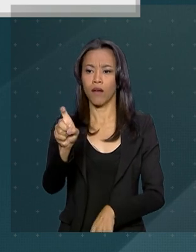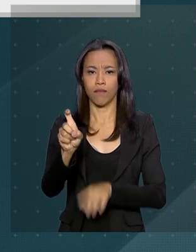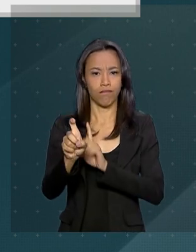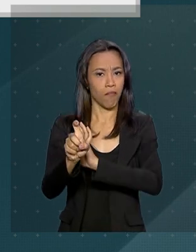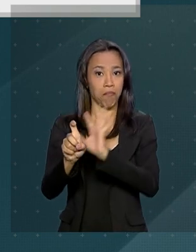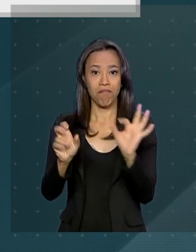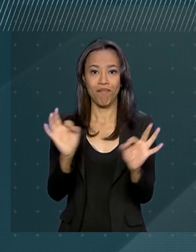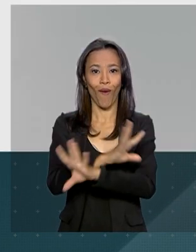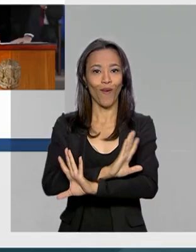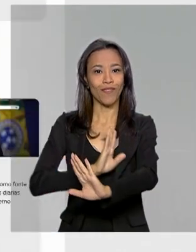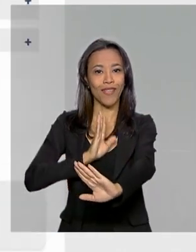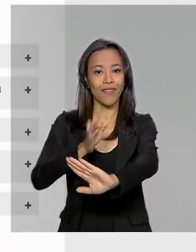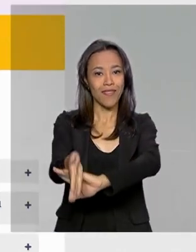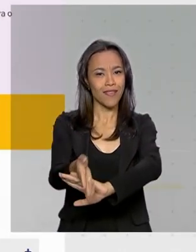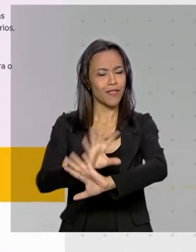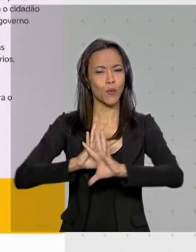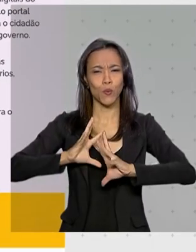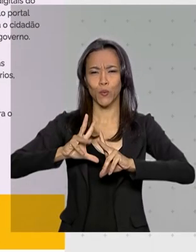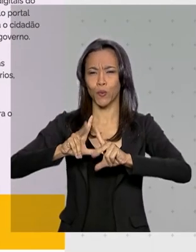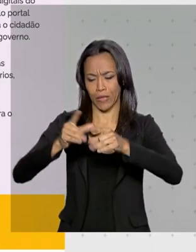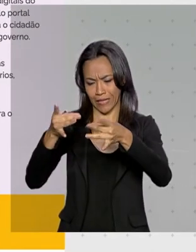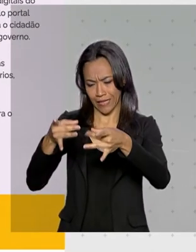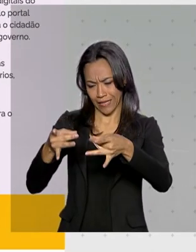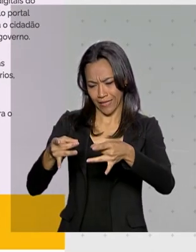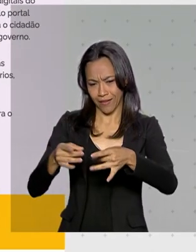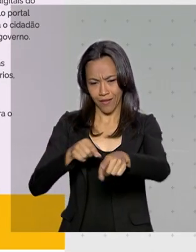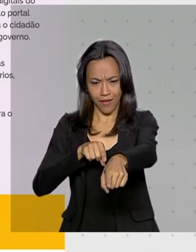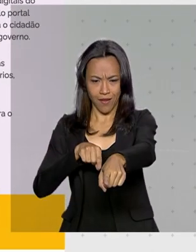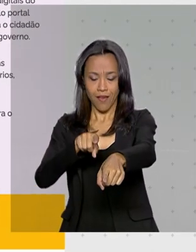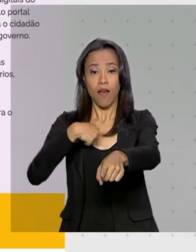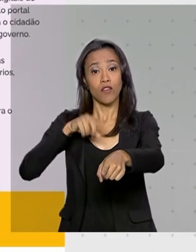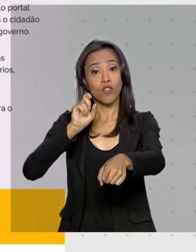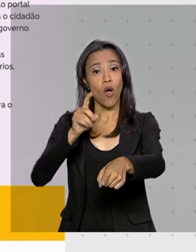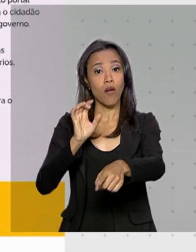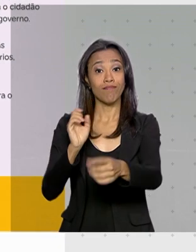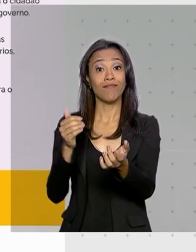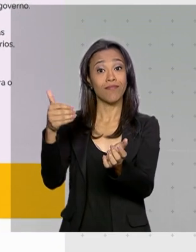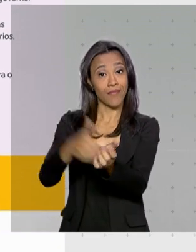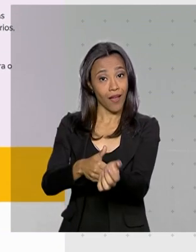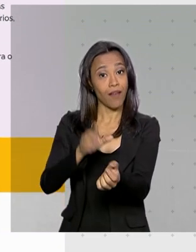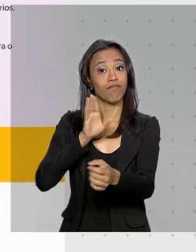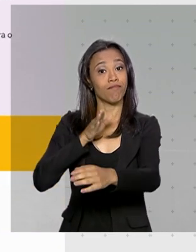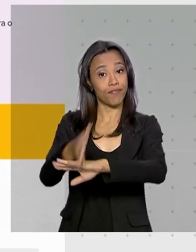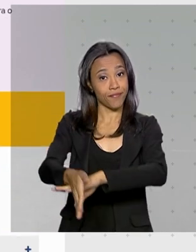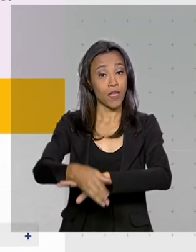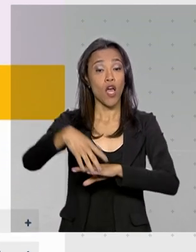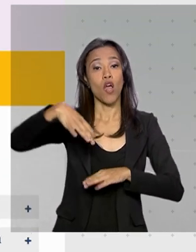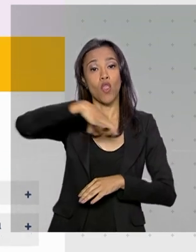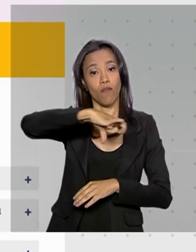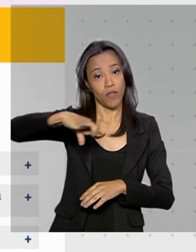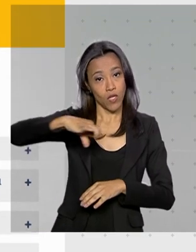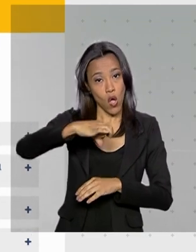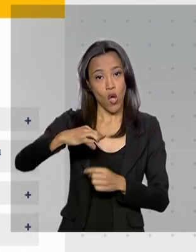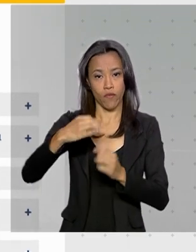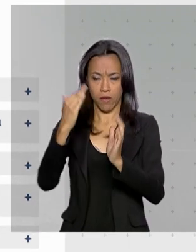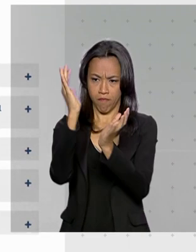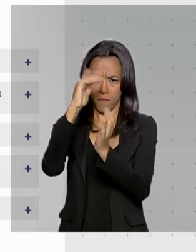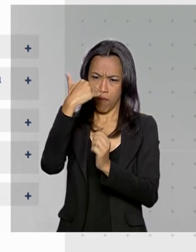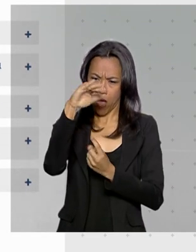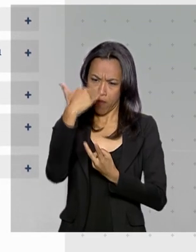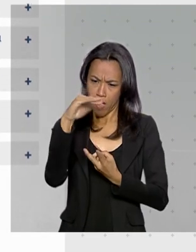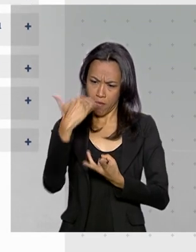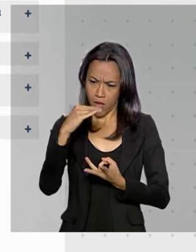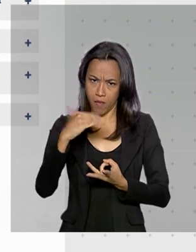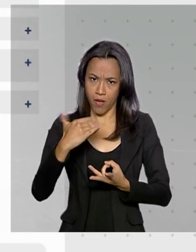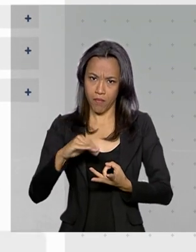portal gov.br. Com um único login e senha, o cidadão terá acesso aos 99 serviços do MEC em